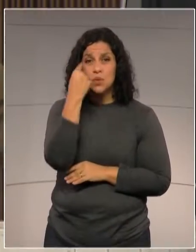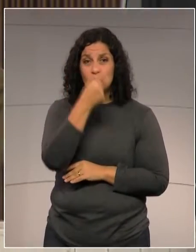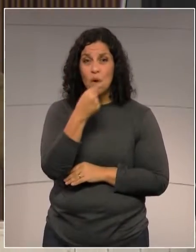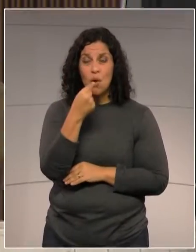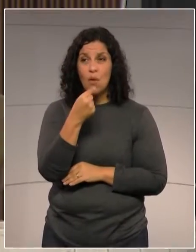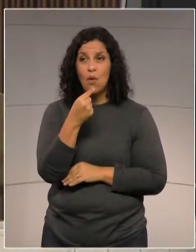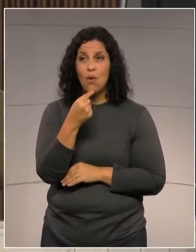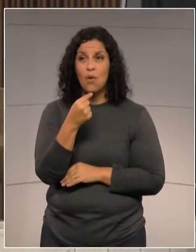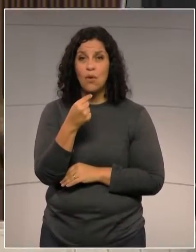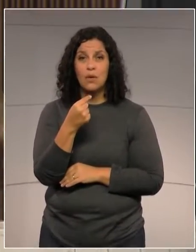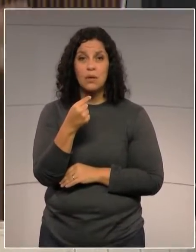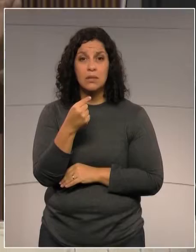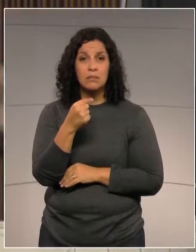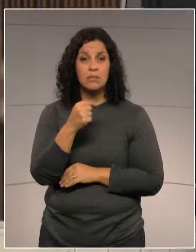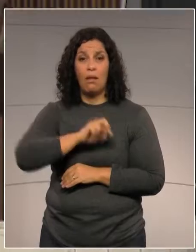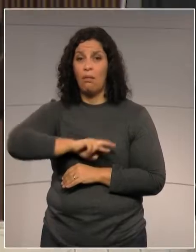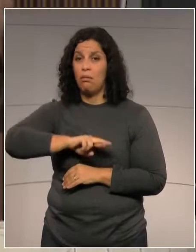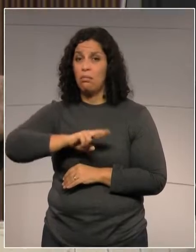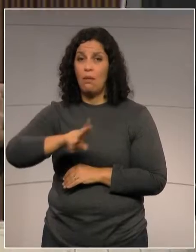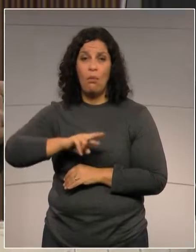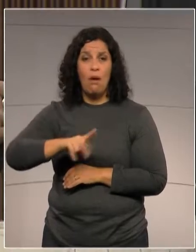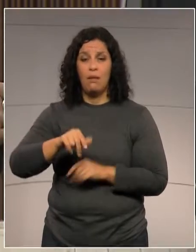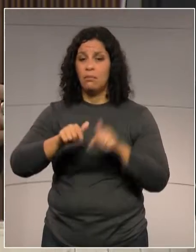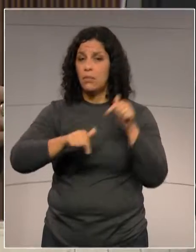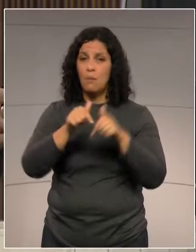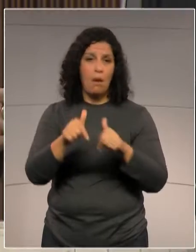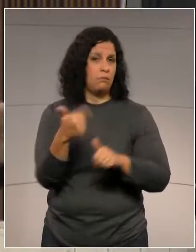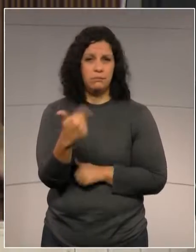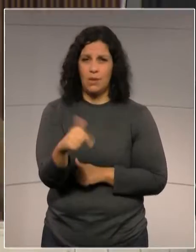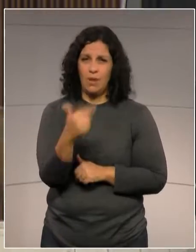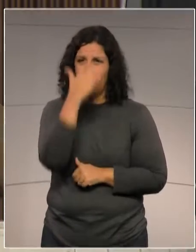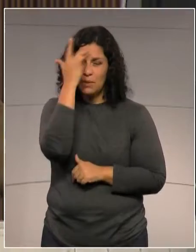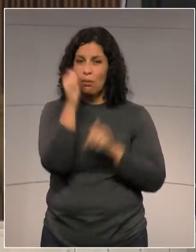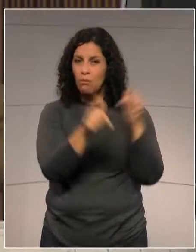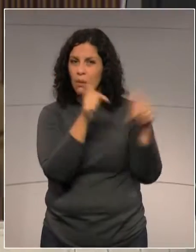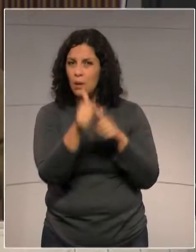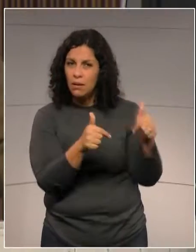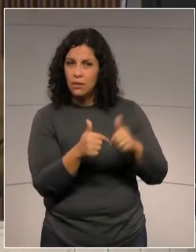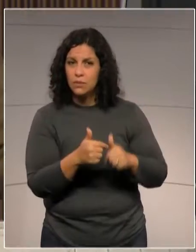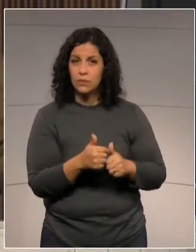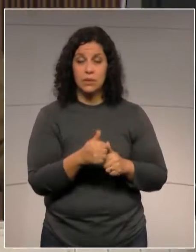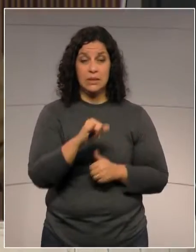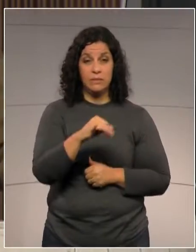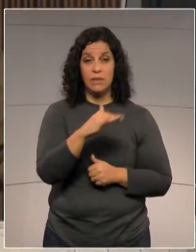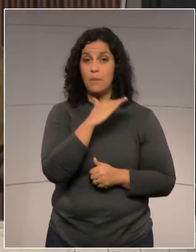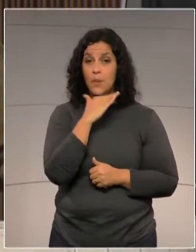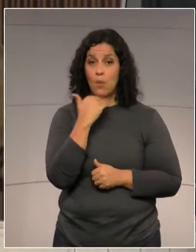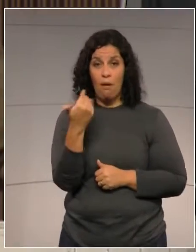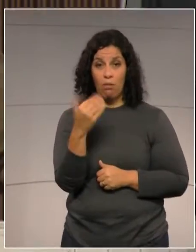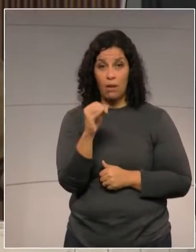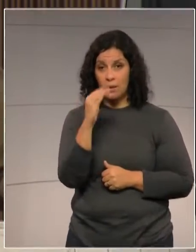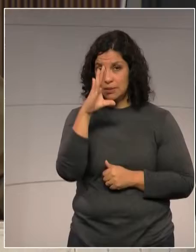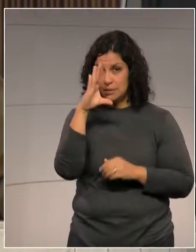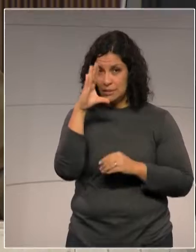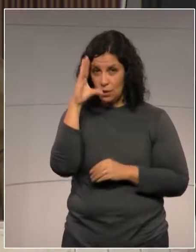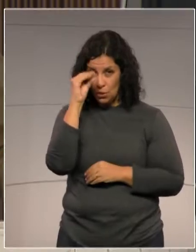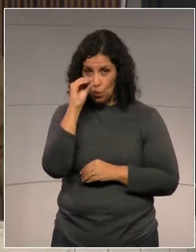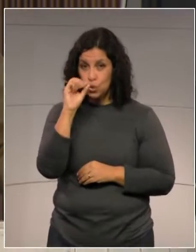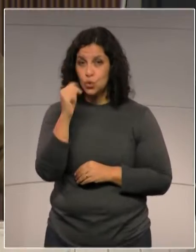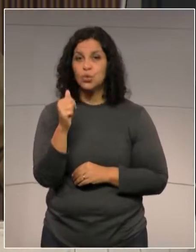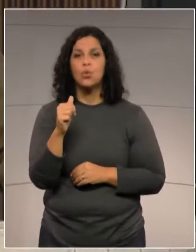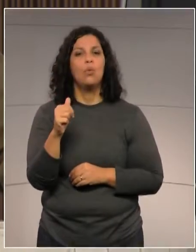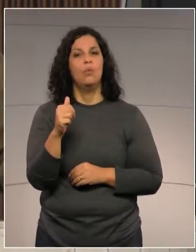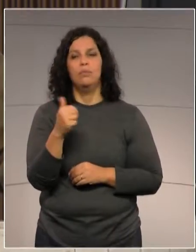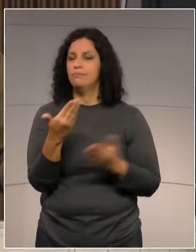nenhum trabalho mais é realizado. Se você morrer às 10 horas, 22 horas